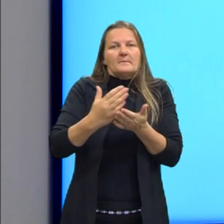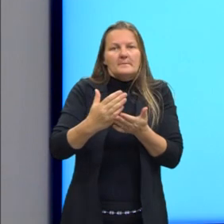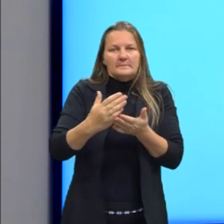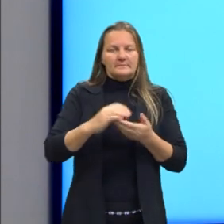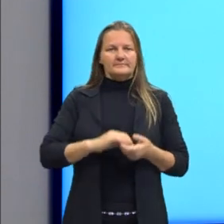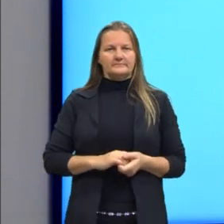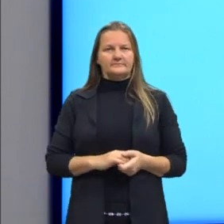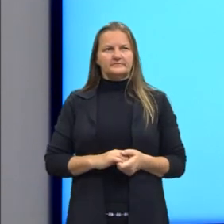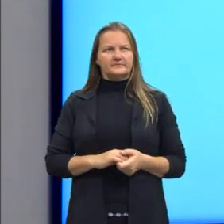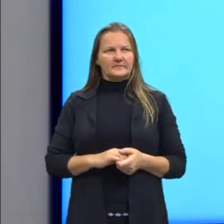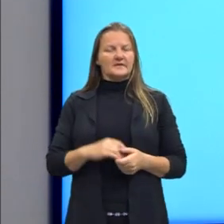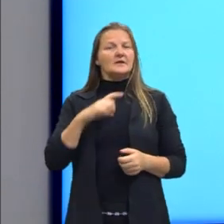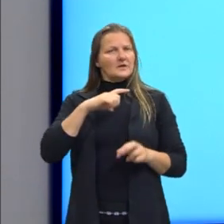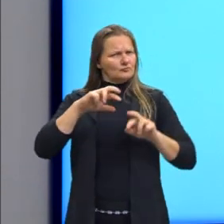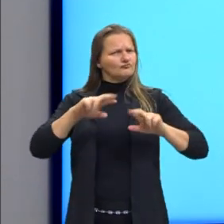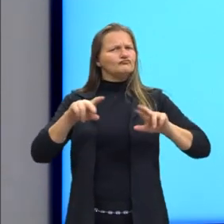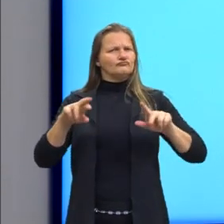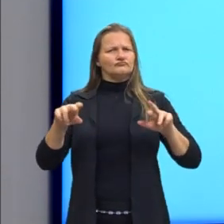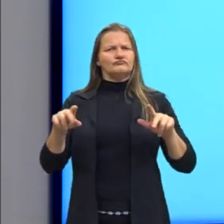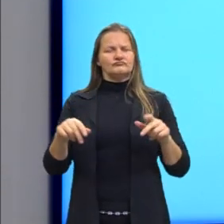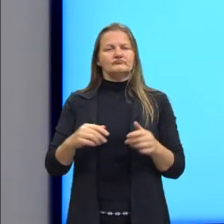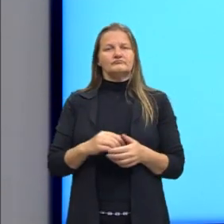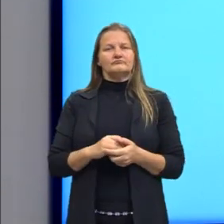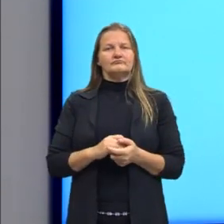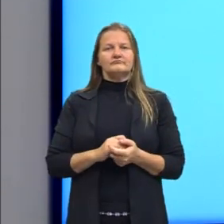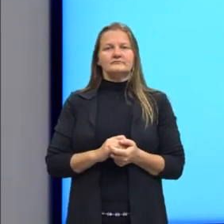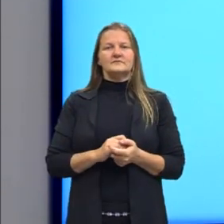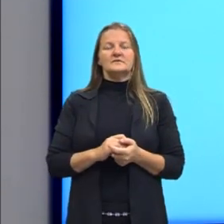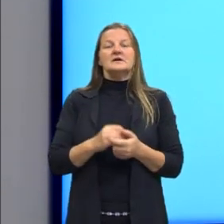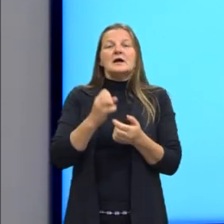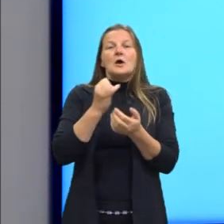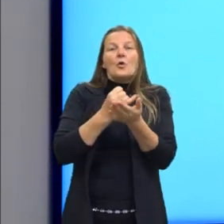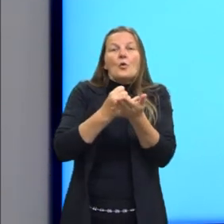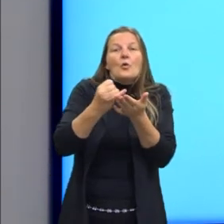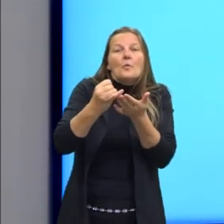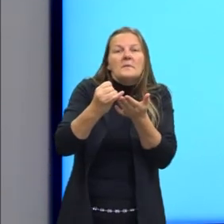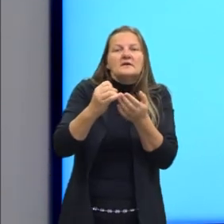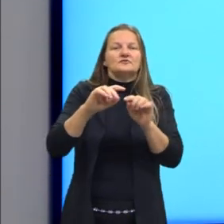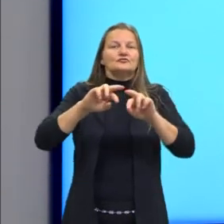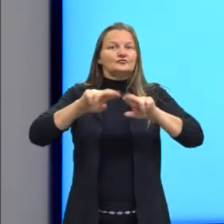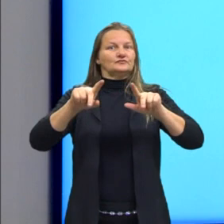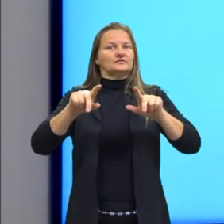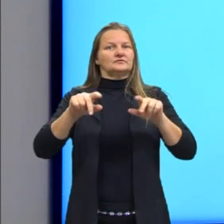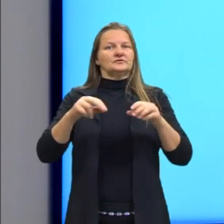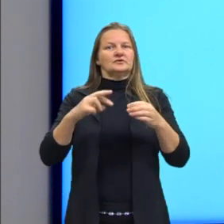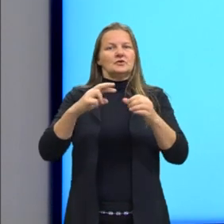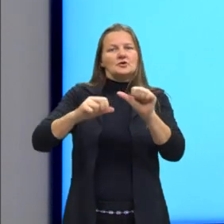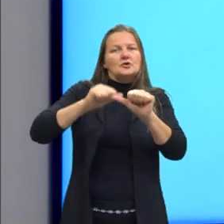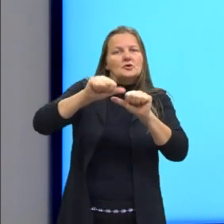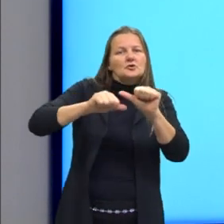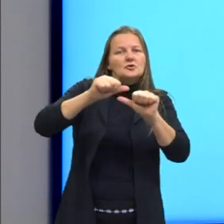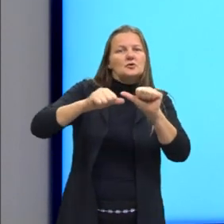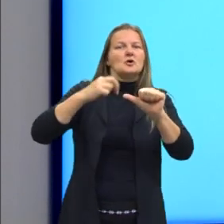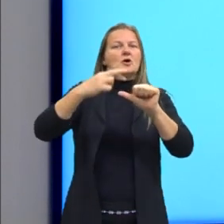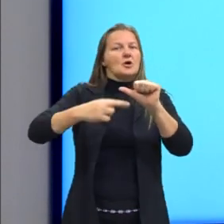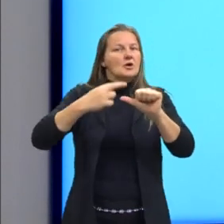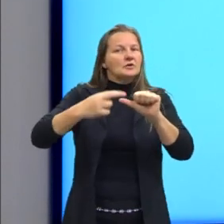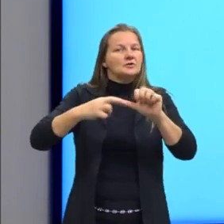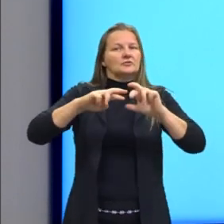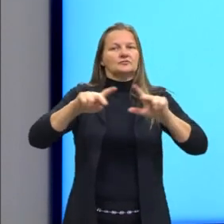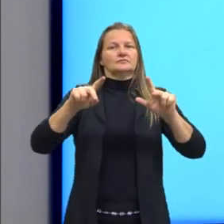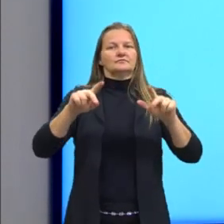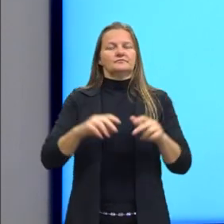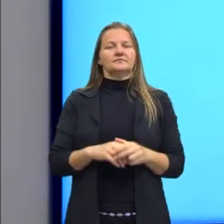São propriedades bem diferentes daquelas substâncias iniciais ditas como reagentes em algumas reações. Então,